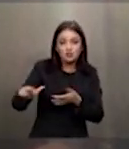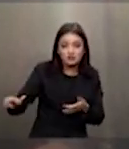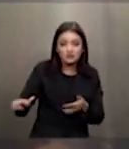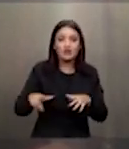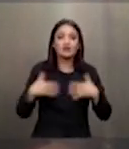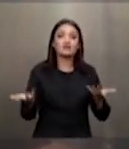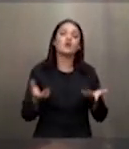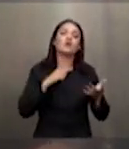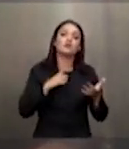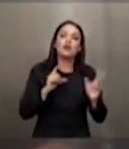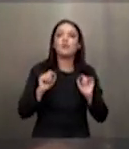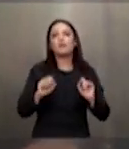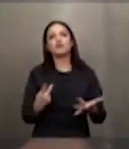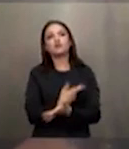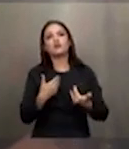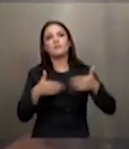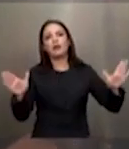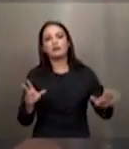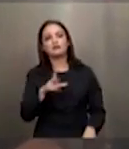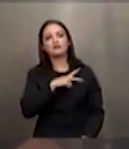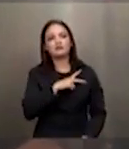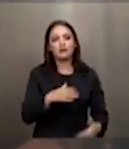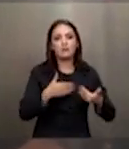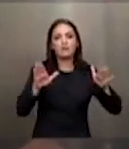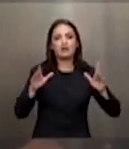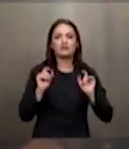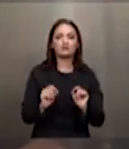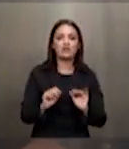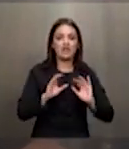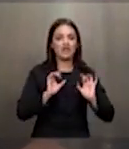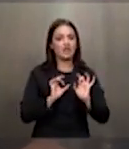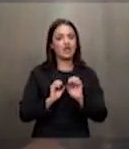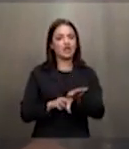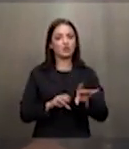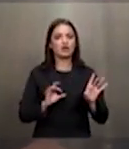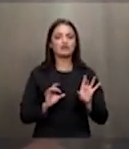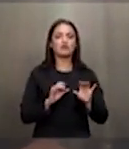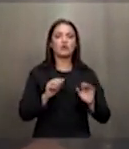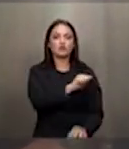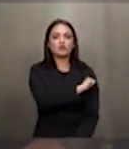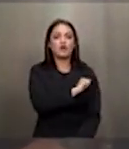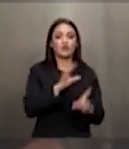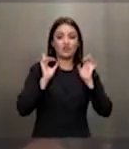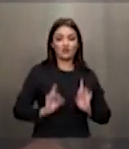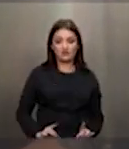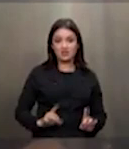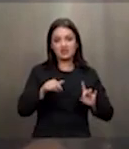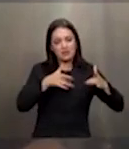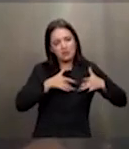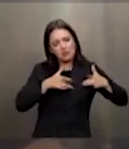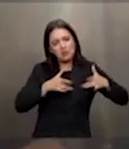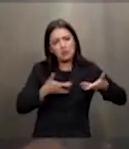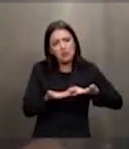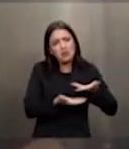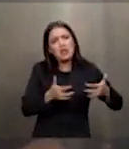terceirização a privatização reforça a mentalidade de que a educação dos estudantes do público-alvo é uma questão de filantropia uma